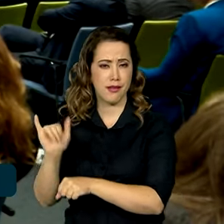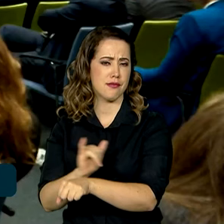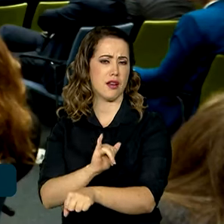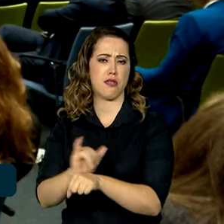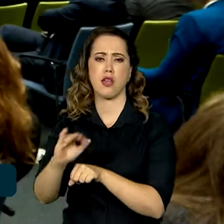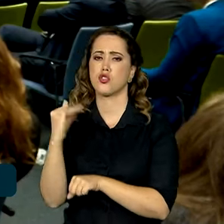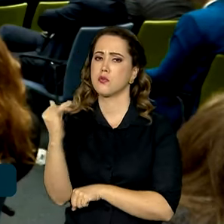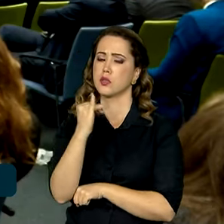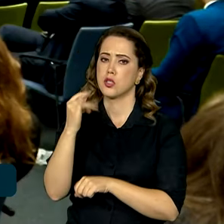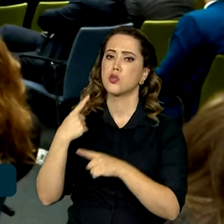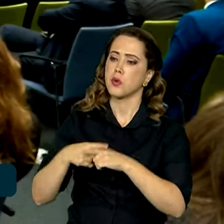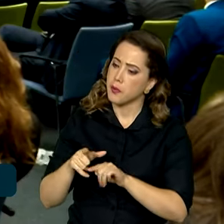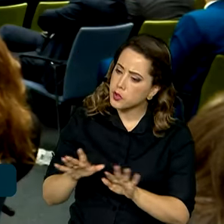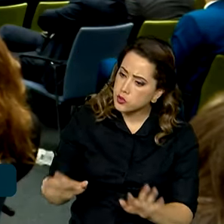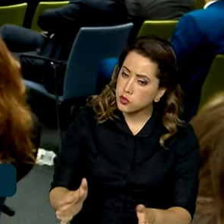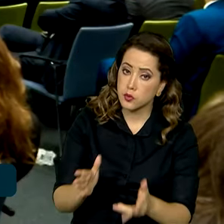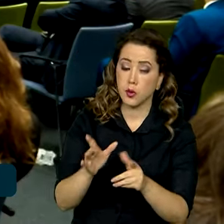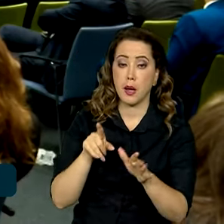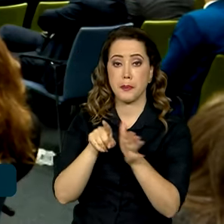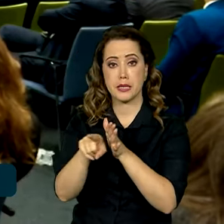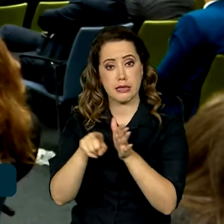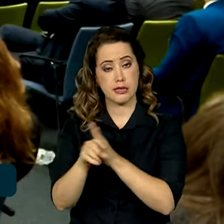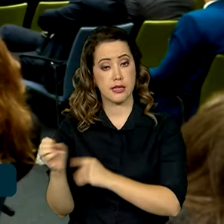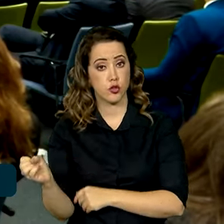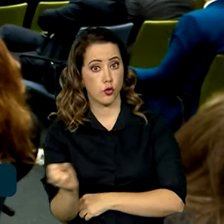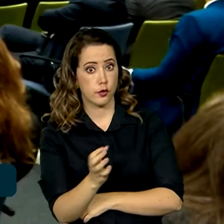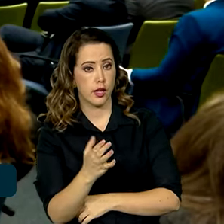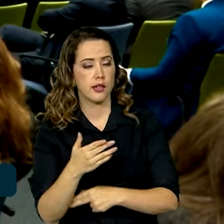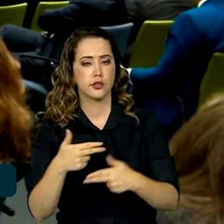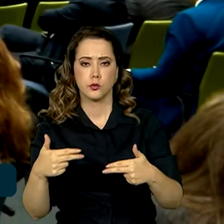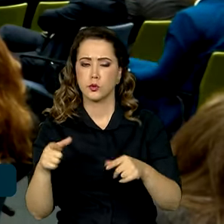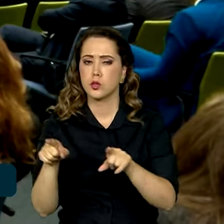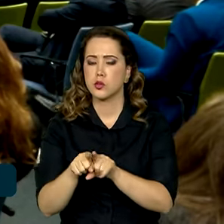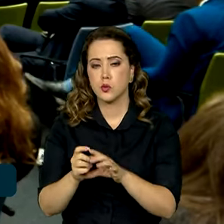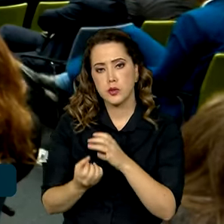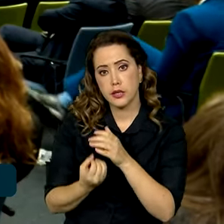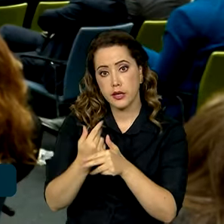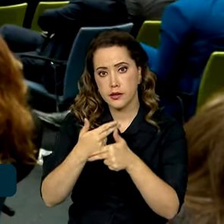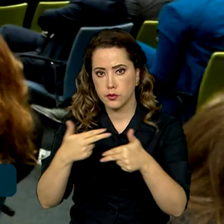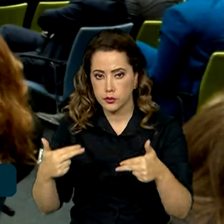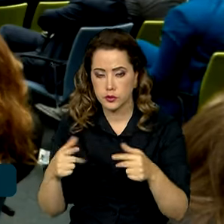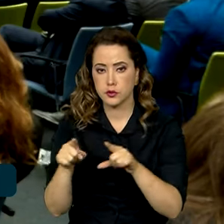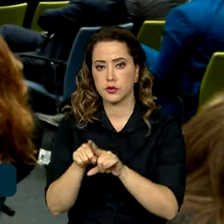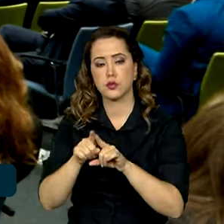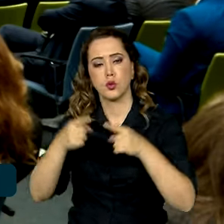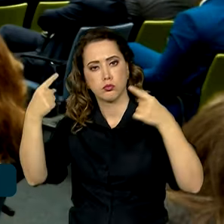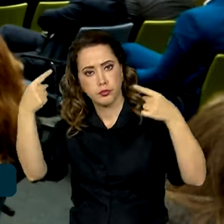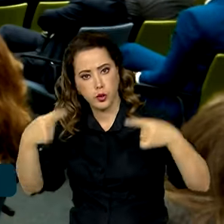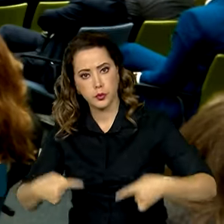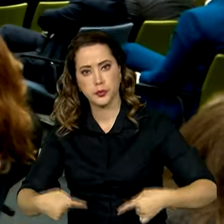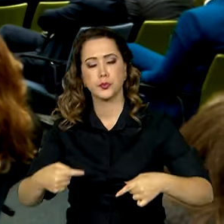vocação para estimular a pesquisa, a inovação, a produtividade e a competitividade.